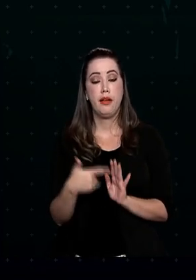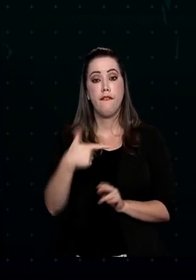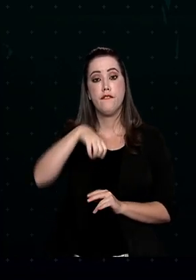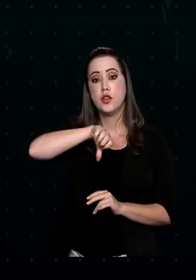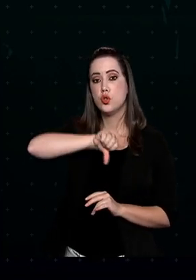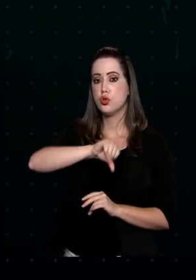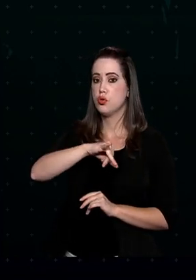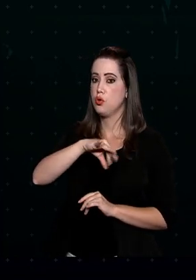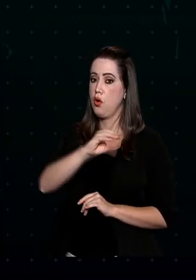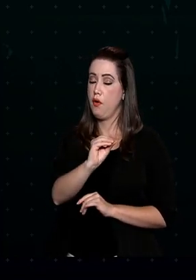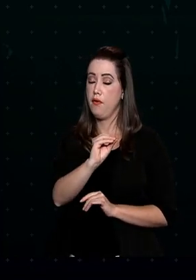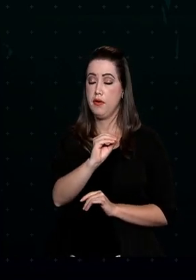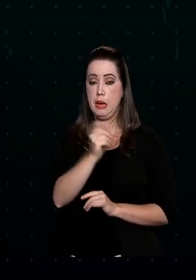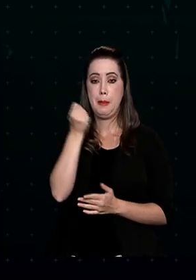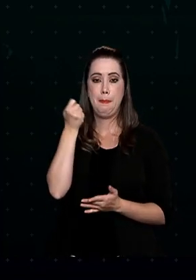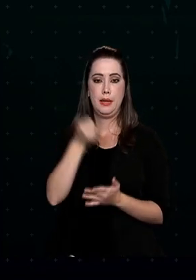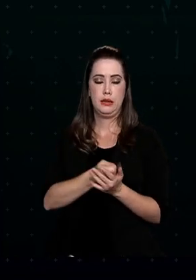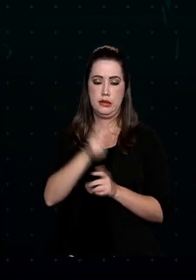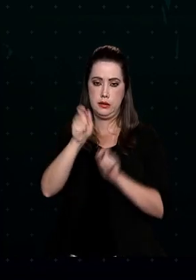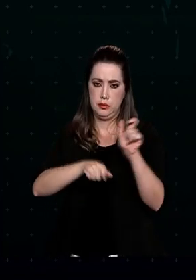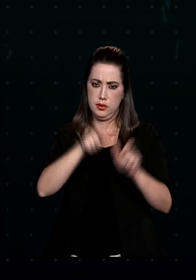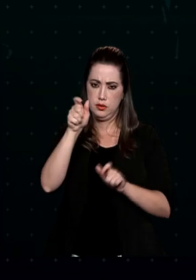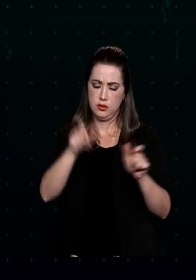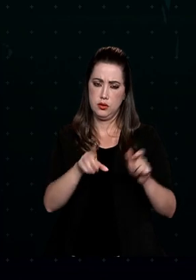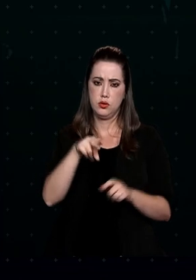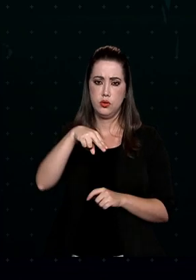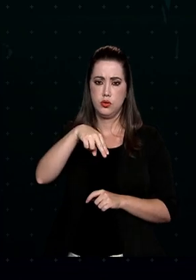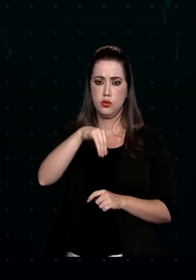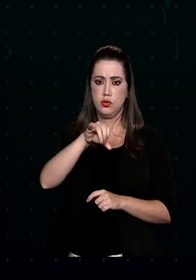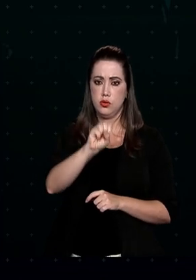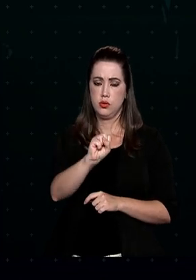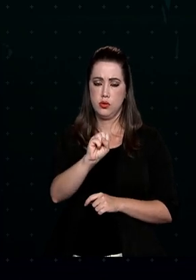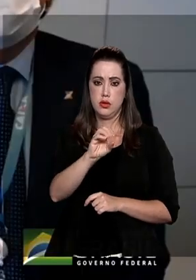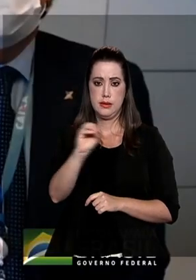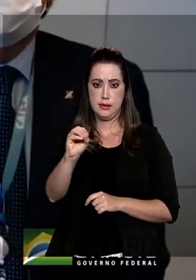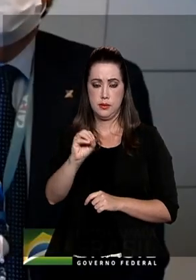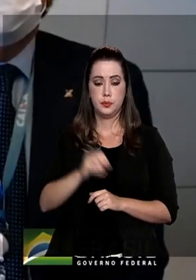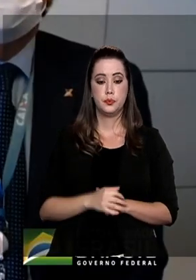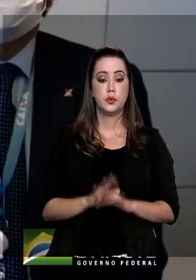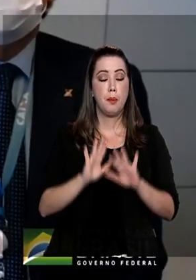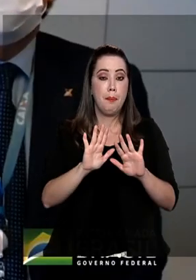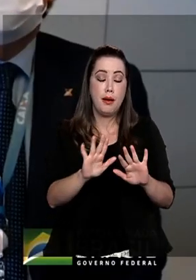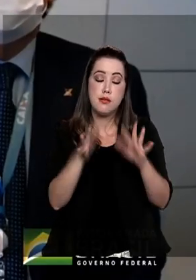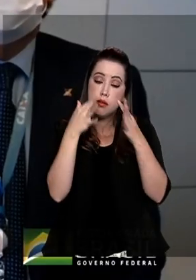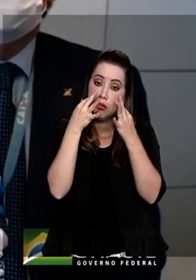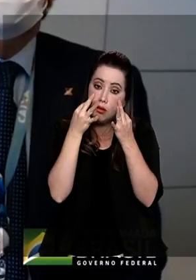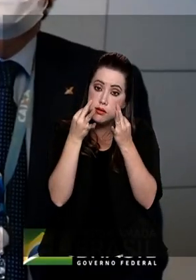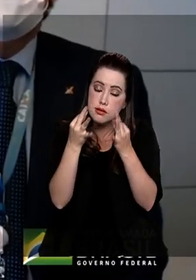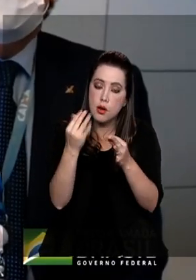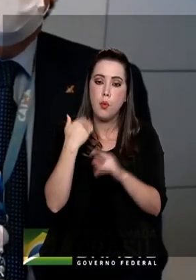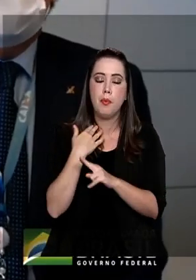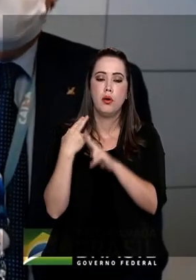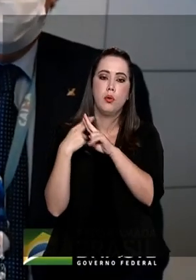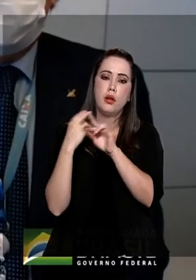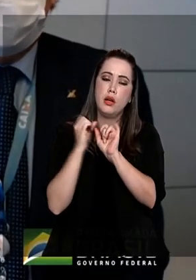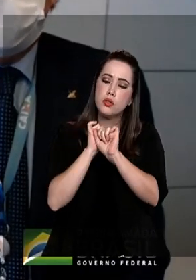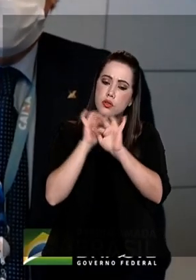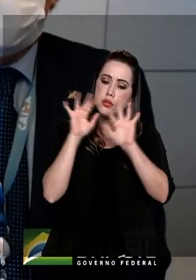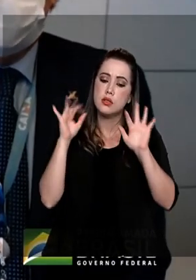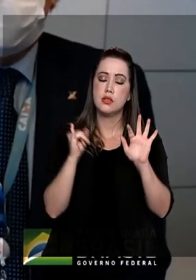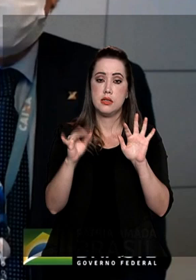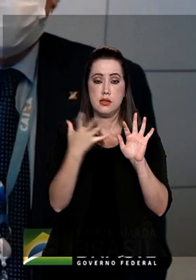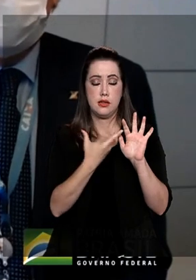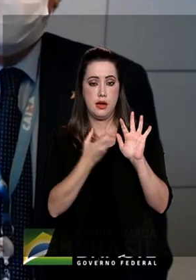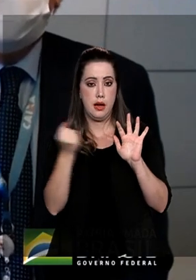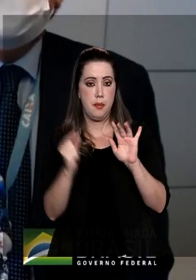maio, quando serão pagos os beneficiários com NIS de final zero. Mas atenção, a Caixa esclarece que quem